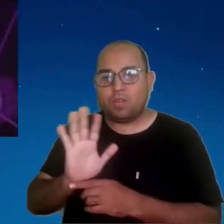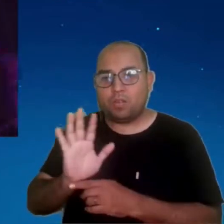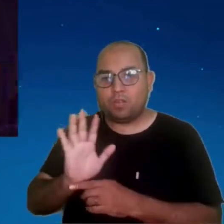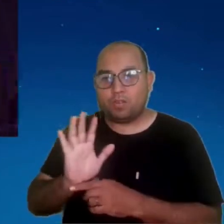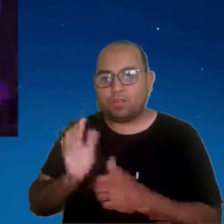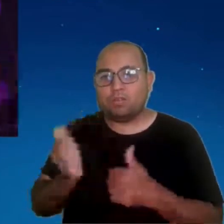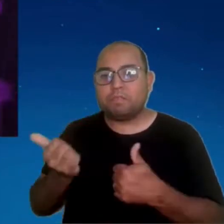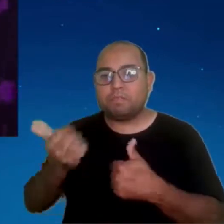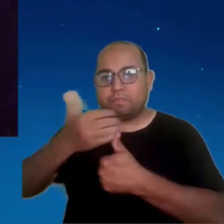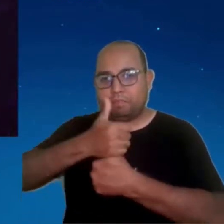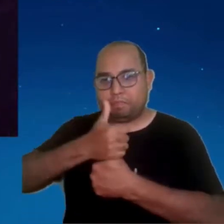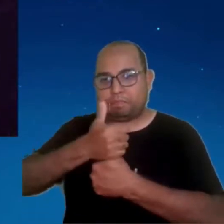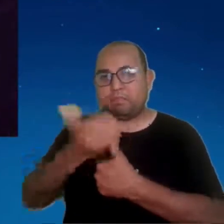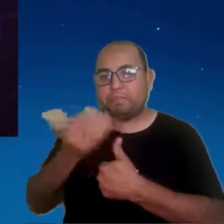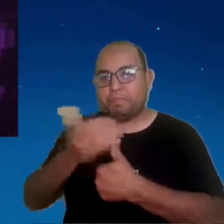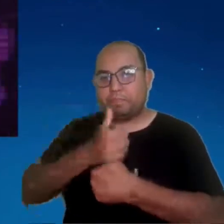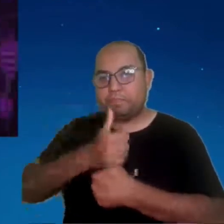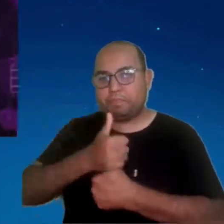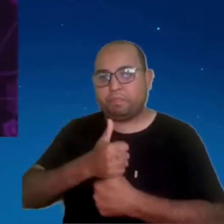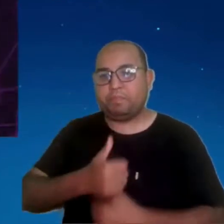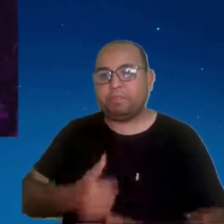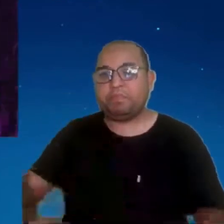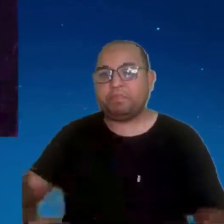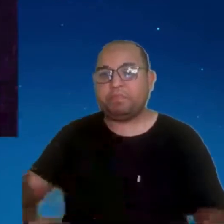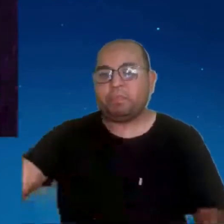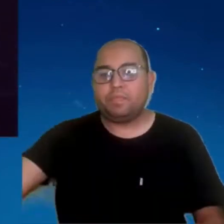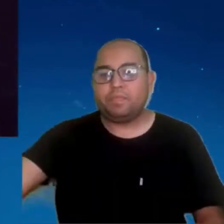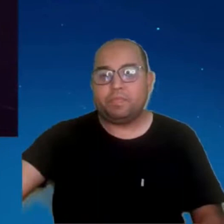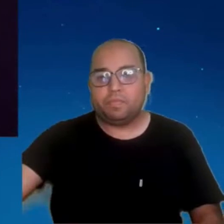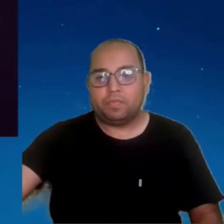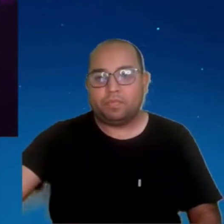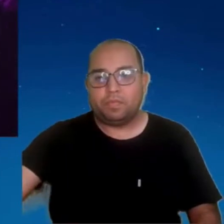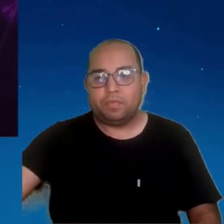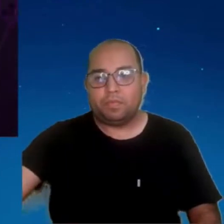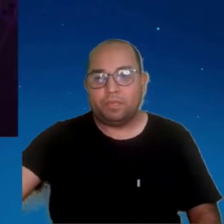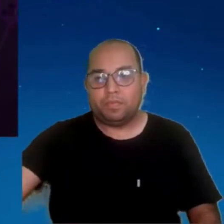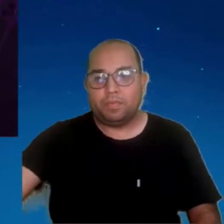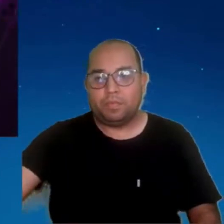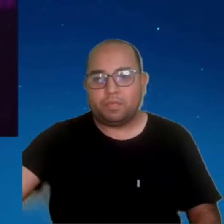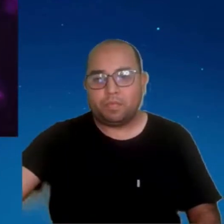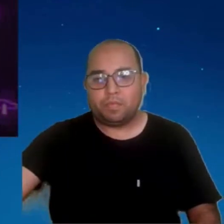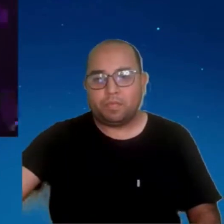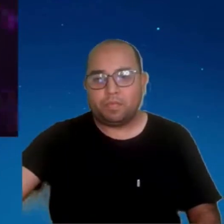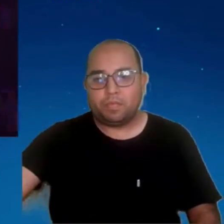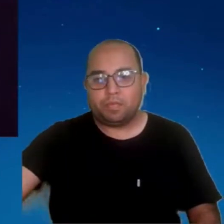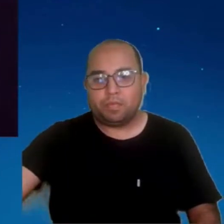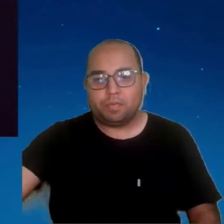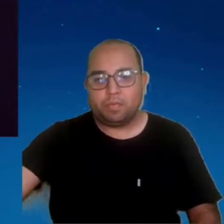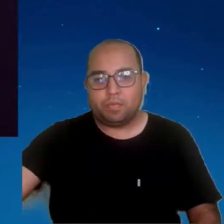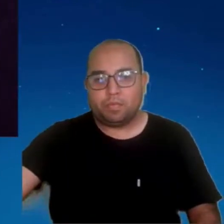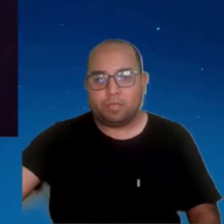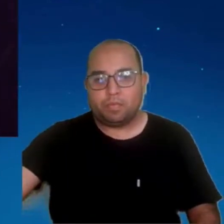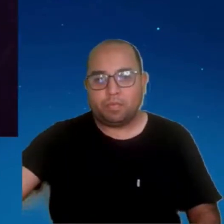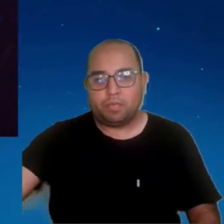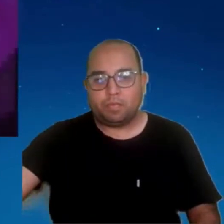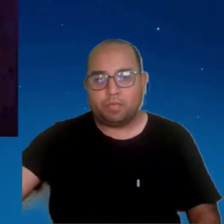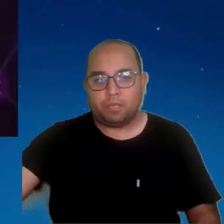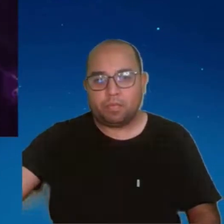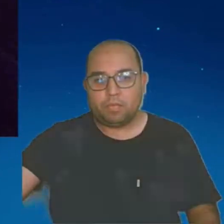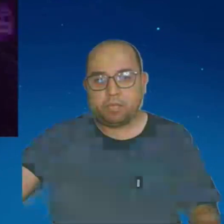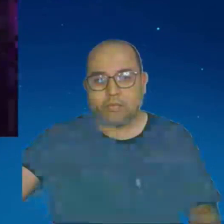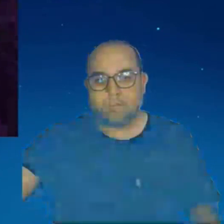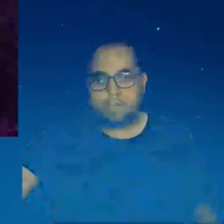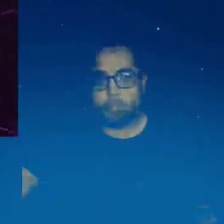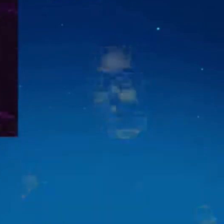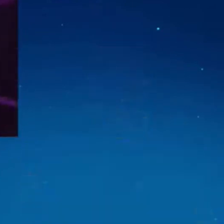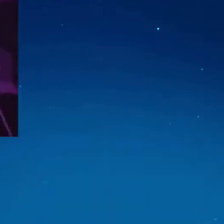vertical, pô, você quer usar na palestra, que ter feito na horizontal. Aí eu respondi, cara, mas eu não pensei em usar na palestra, mas